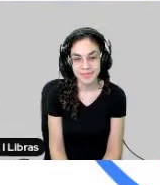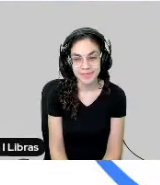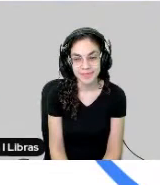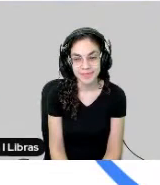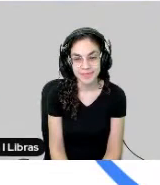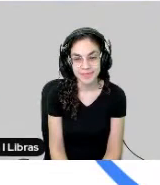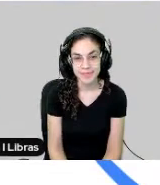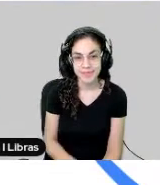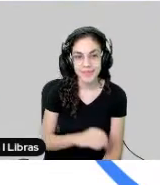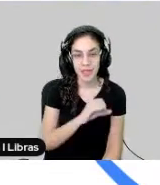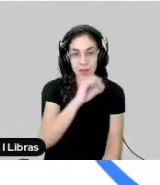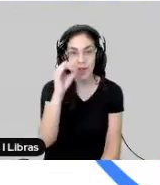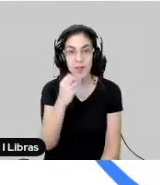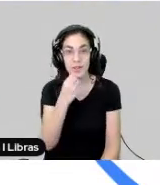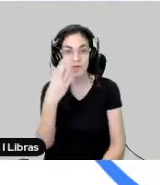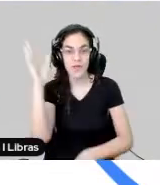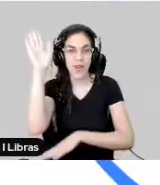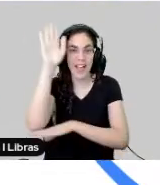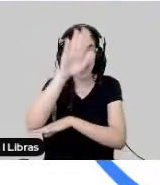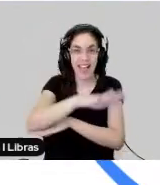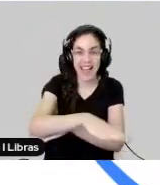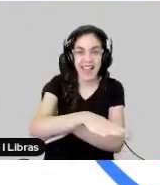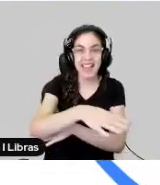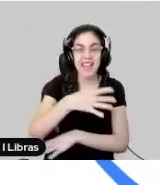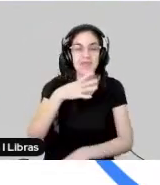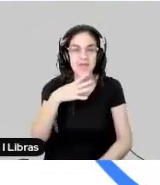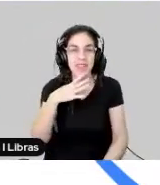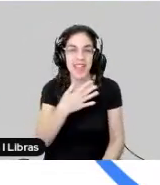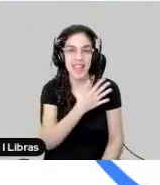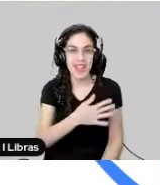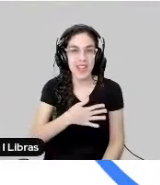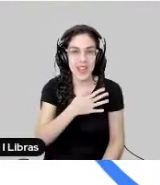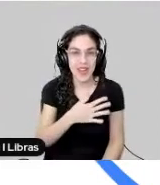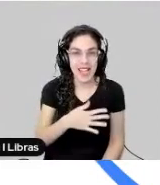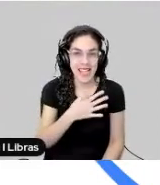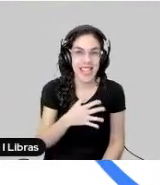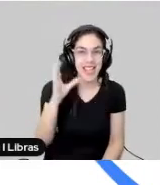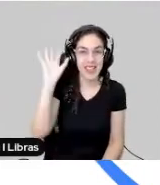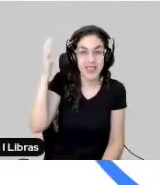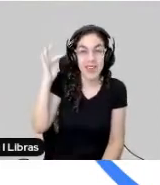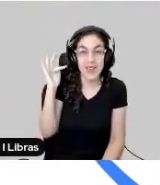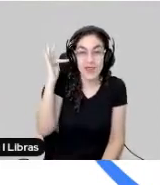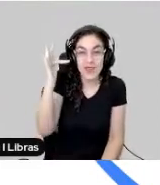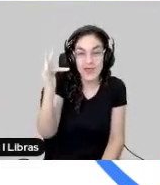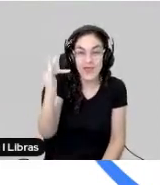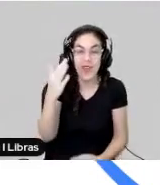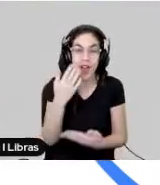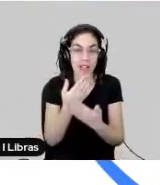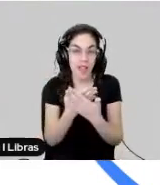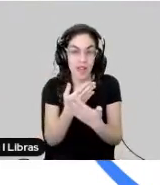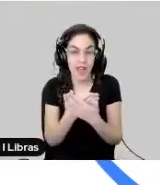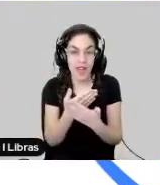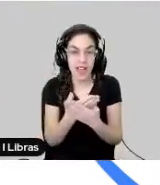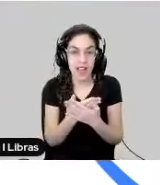Ok, boa tarde, é um grande prazer, chegou a hora do nosso evento Futuro da Educação. Antes